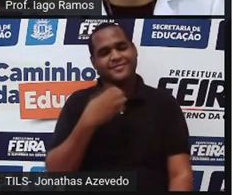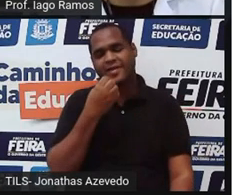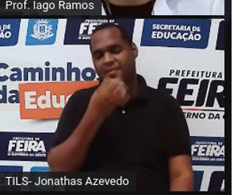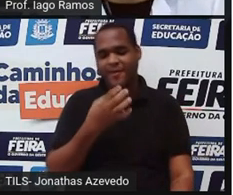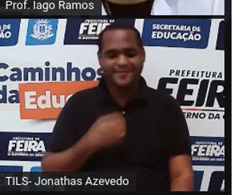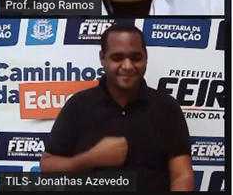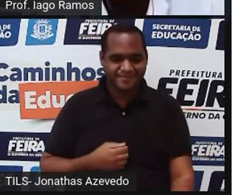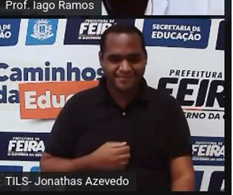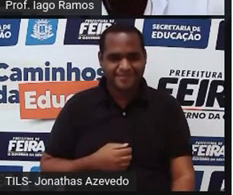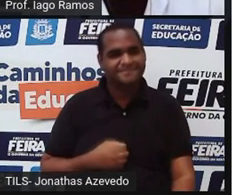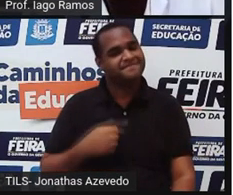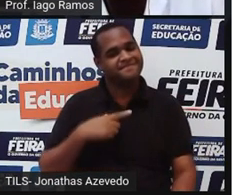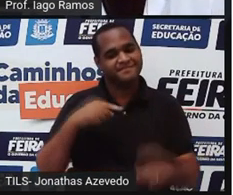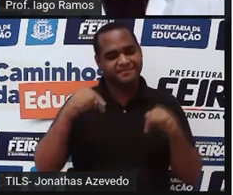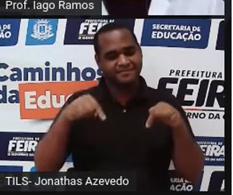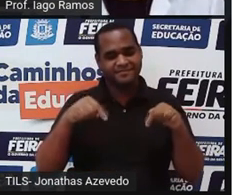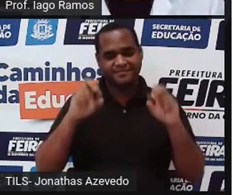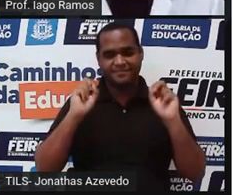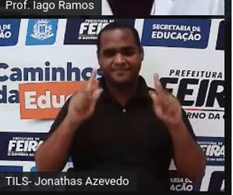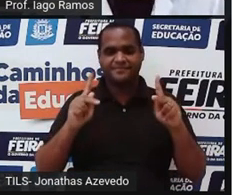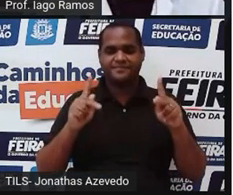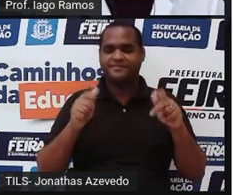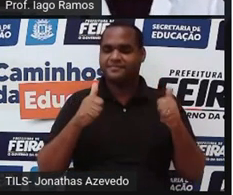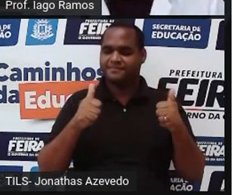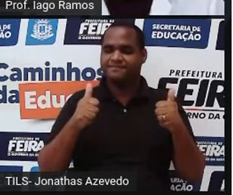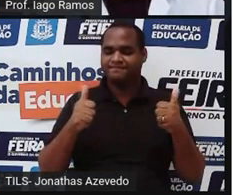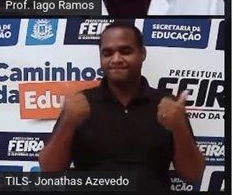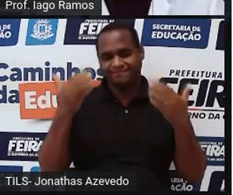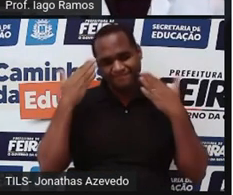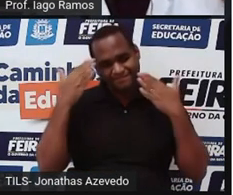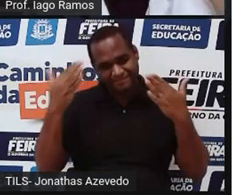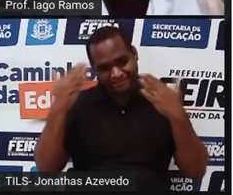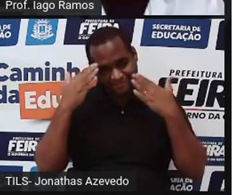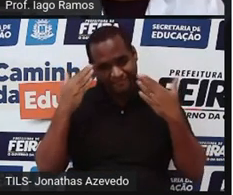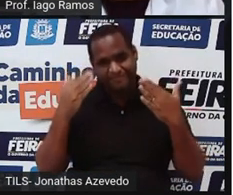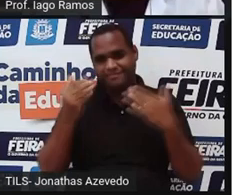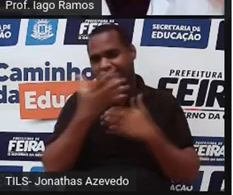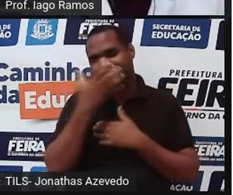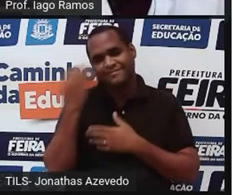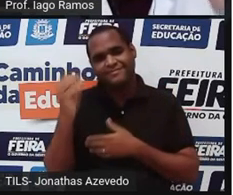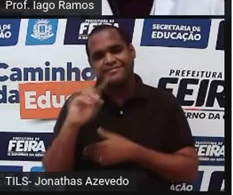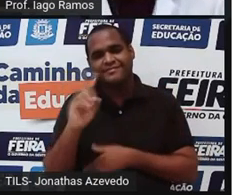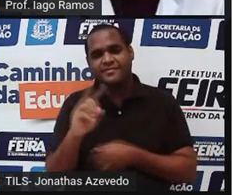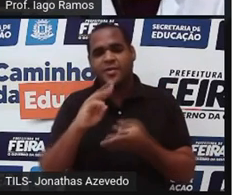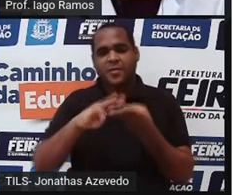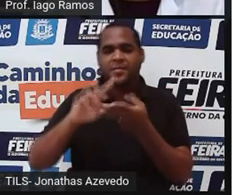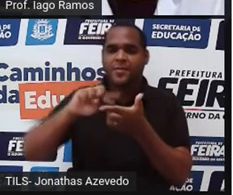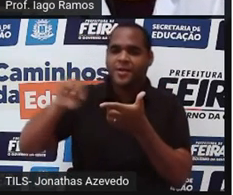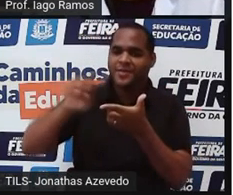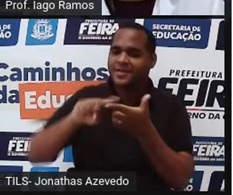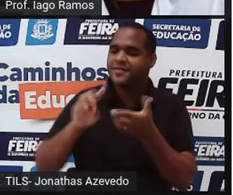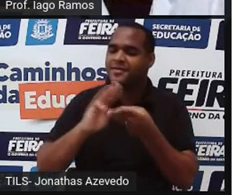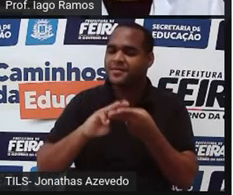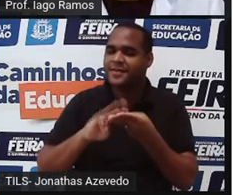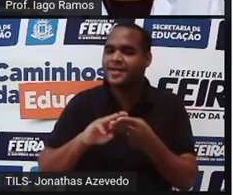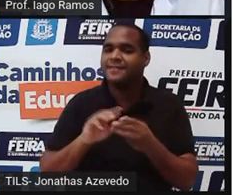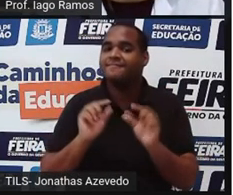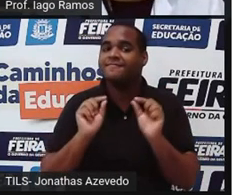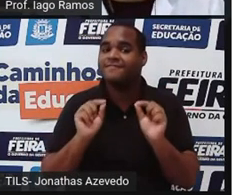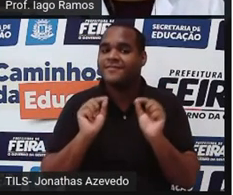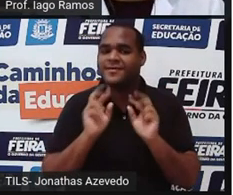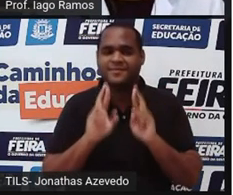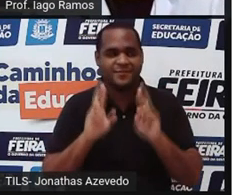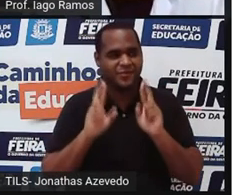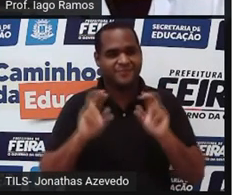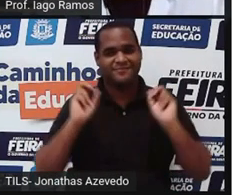bastante mas a gente vai ficar por aqui tá bom? Desde já até a próxima não esquece matemática não é problema matemática é